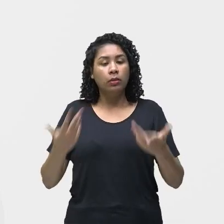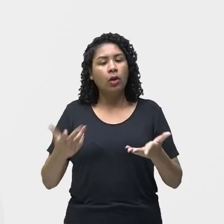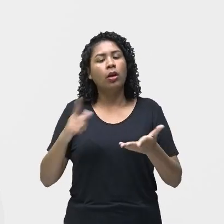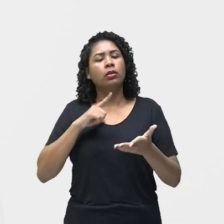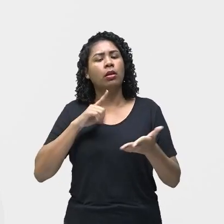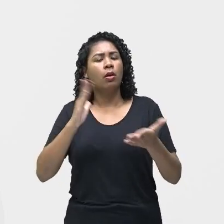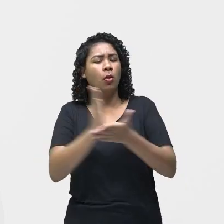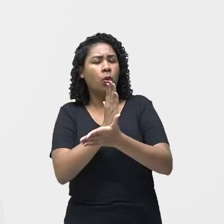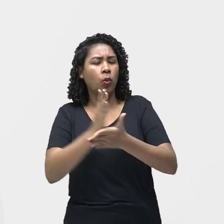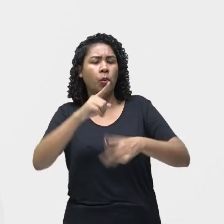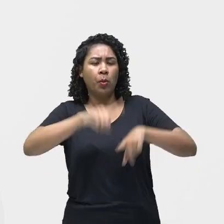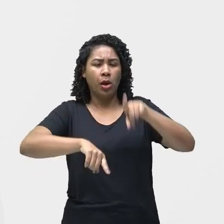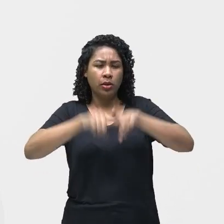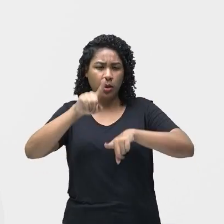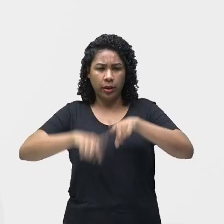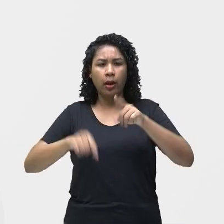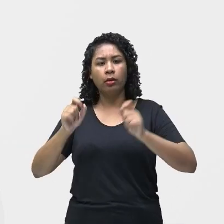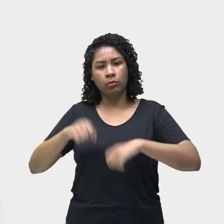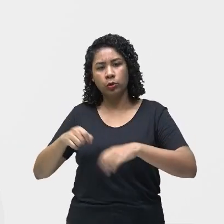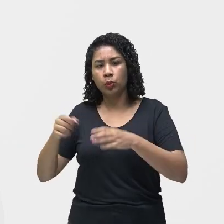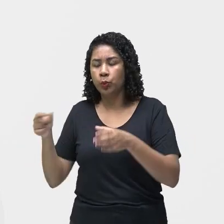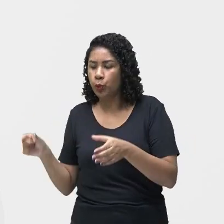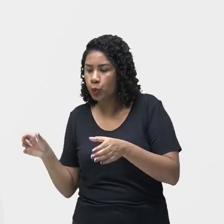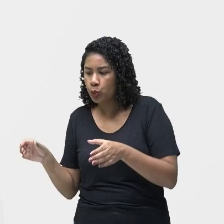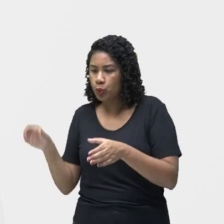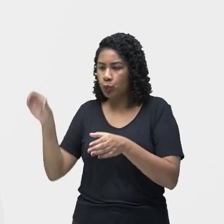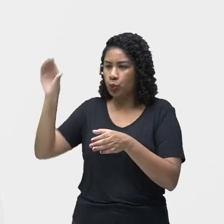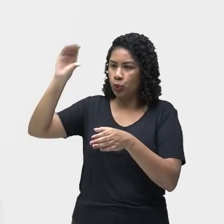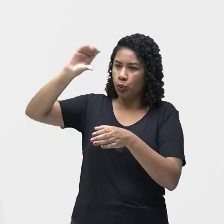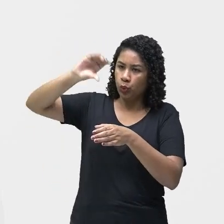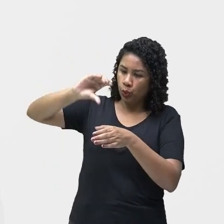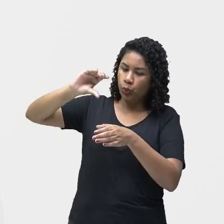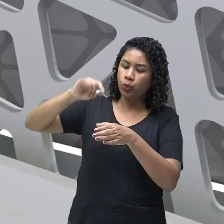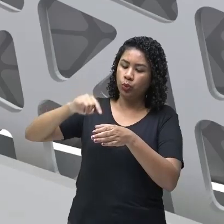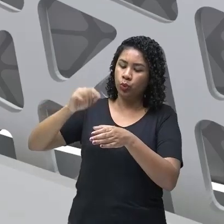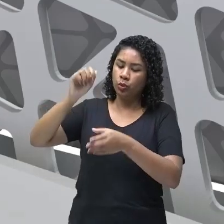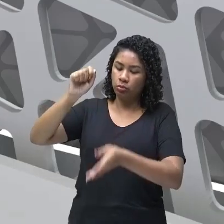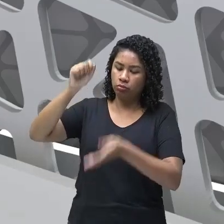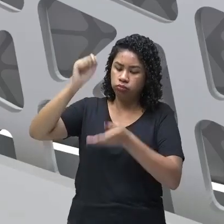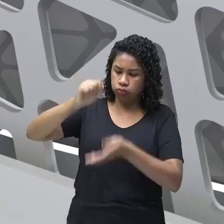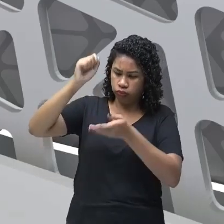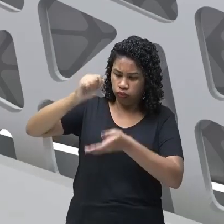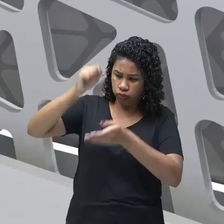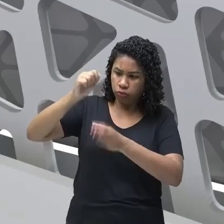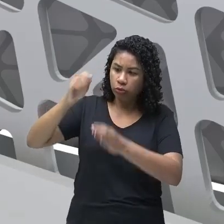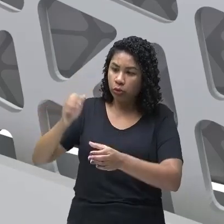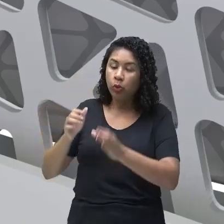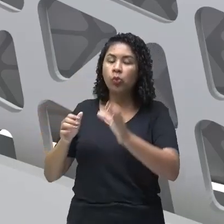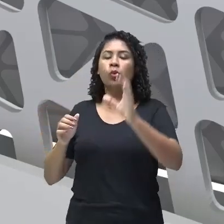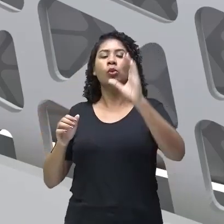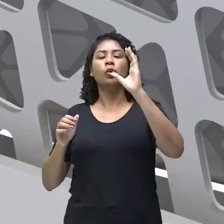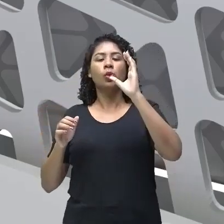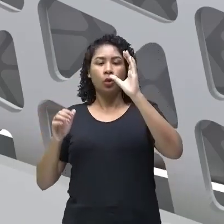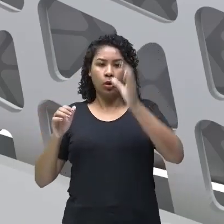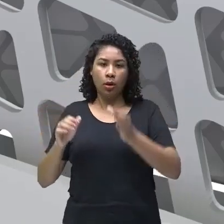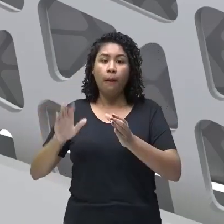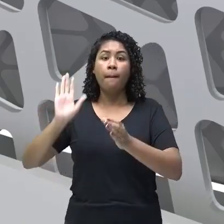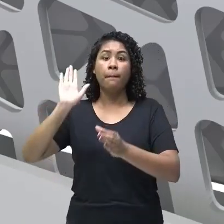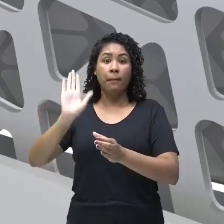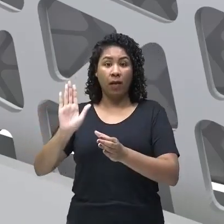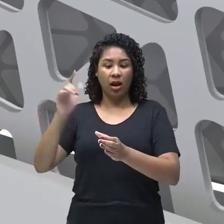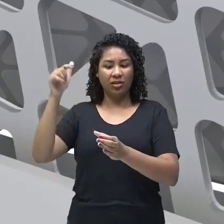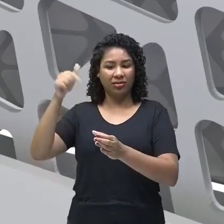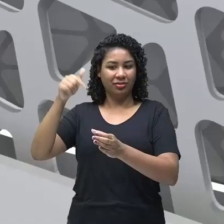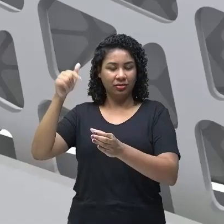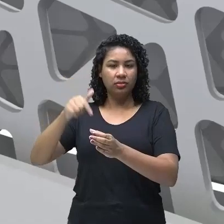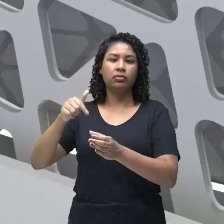colocar na água, passar por um processo de filtração e você consumir essa água. Não é todo mundo que tem acesso à